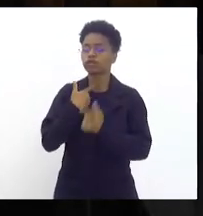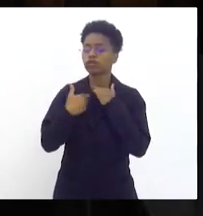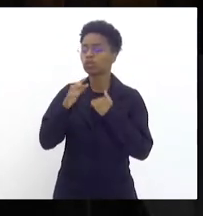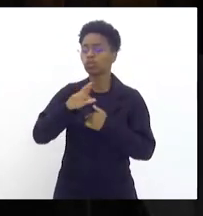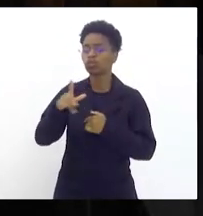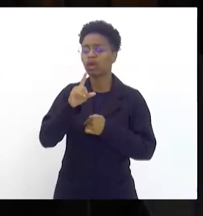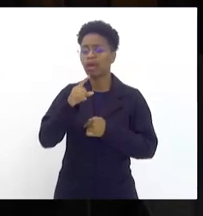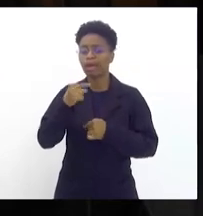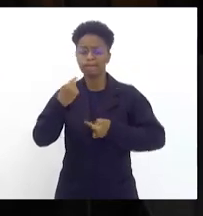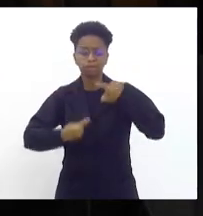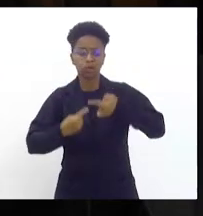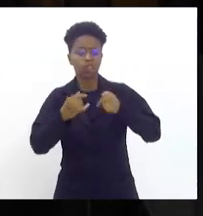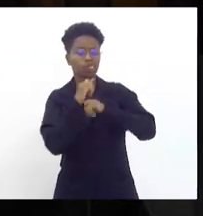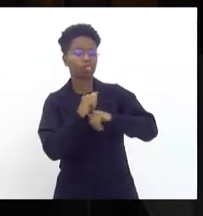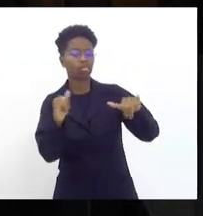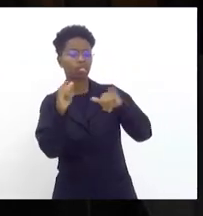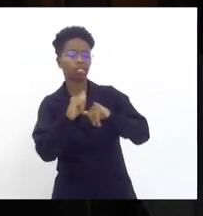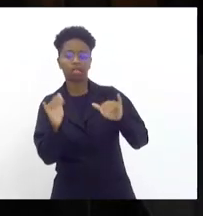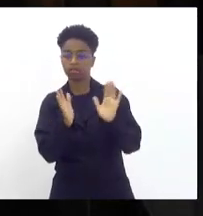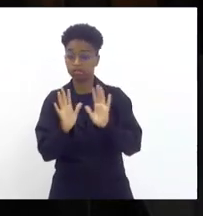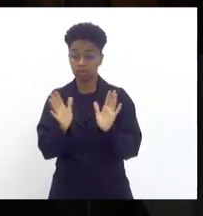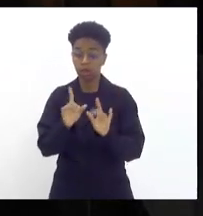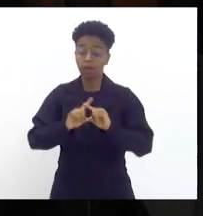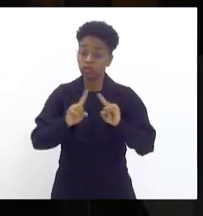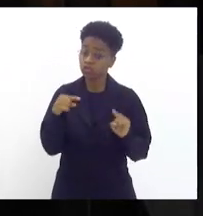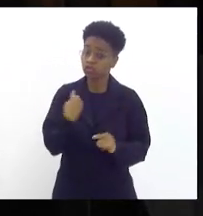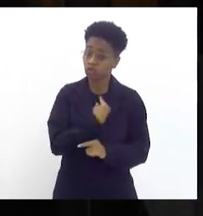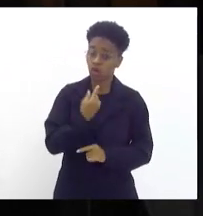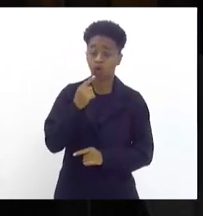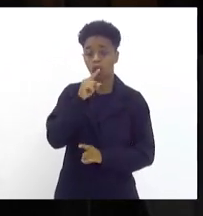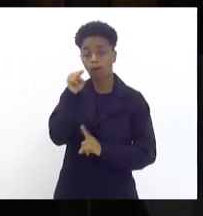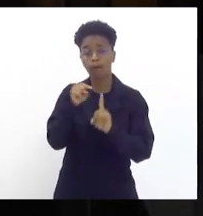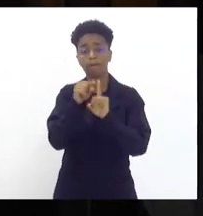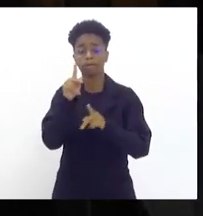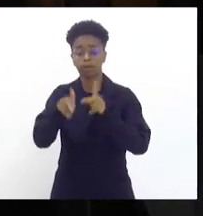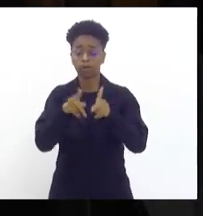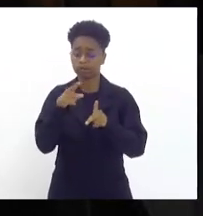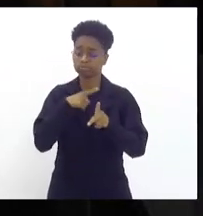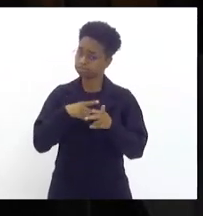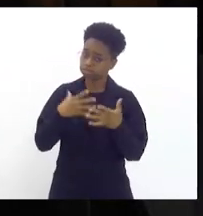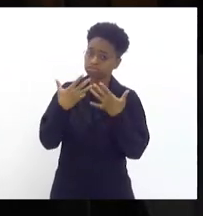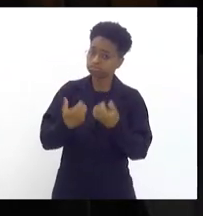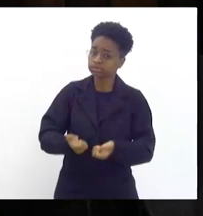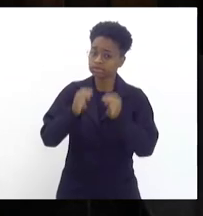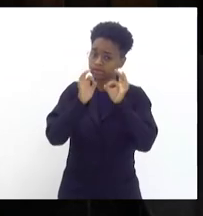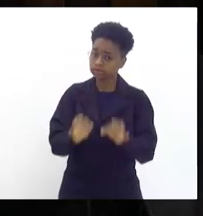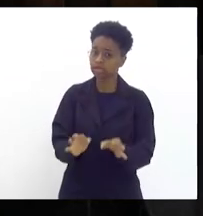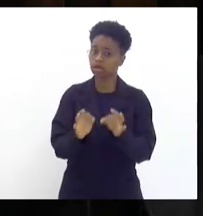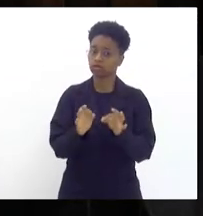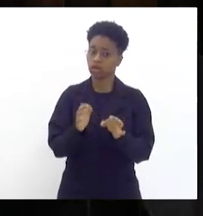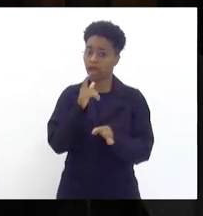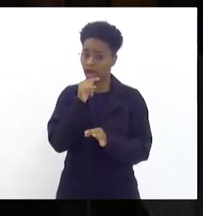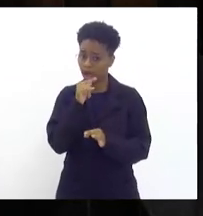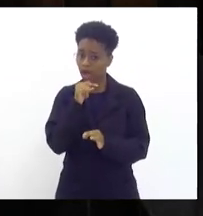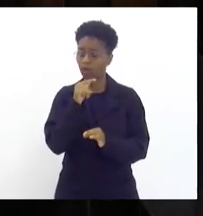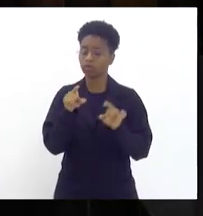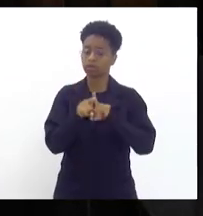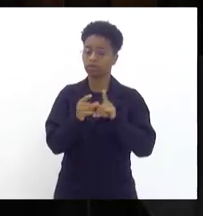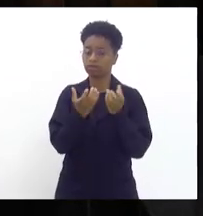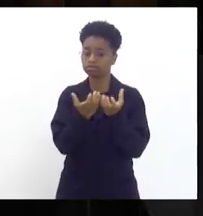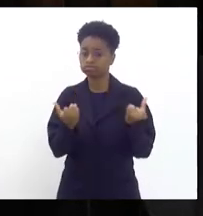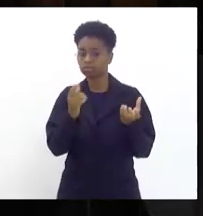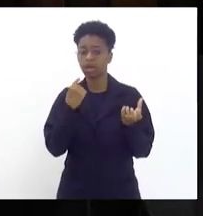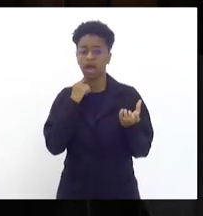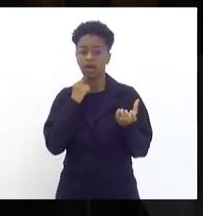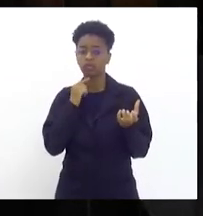politicagem mas que a população tenha um serviço digno prestado na questão da água e do esgoto